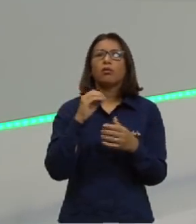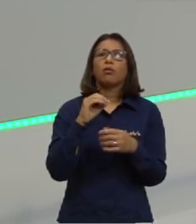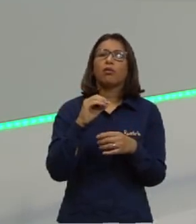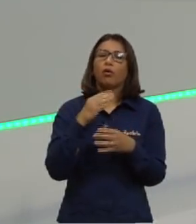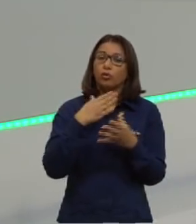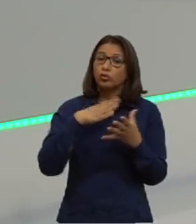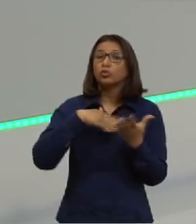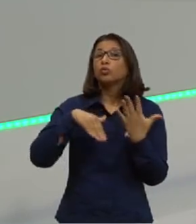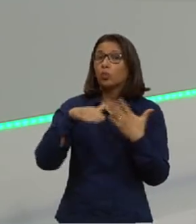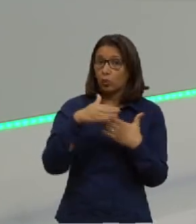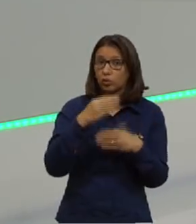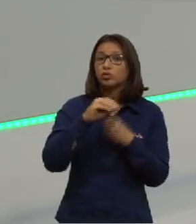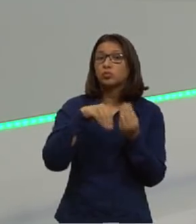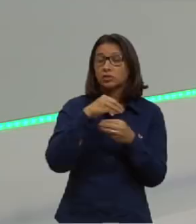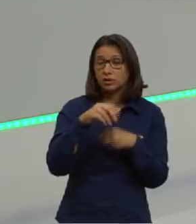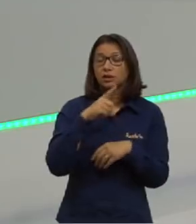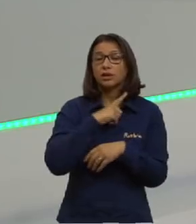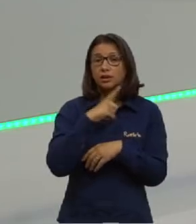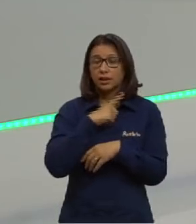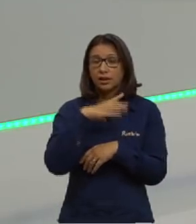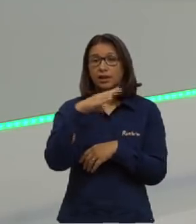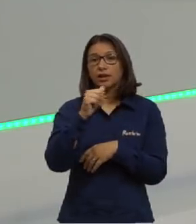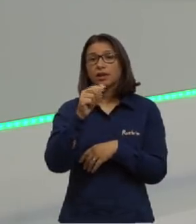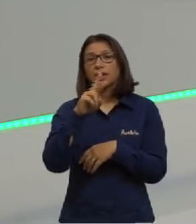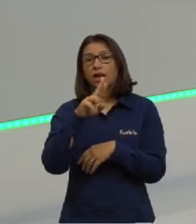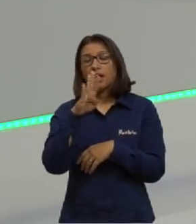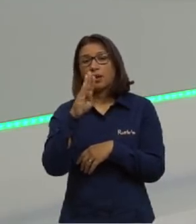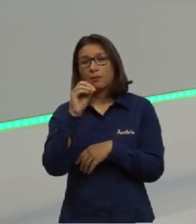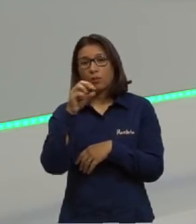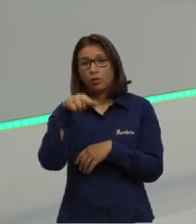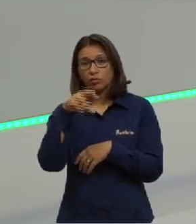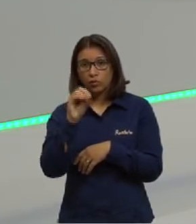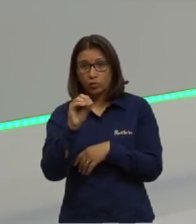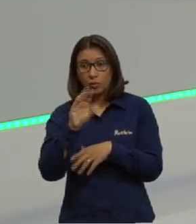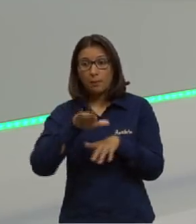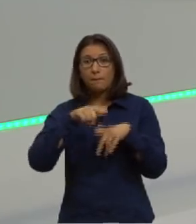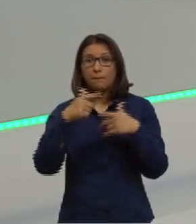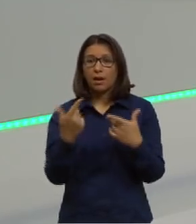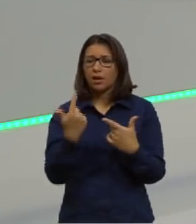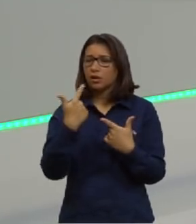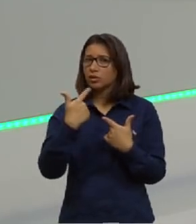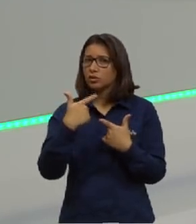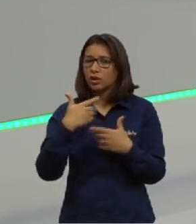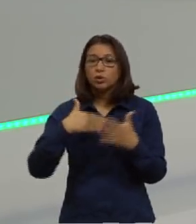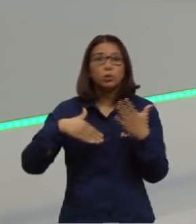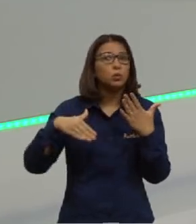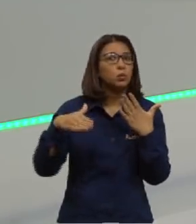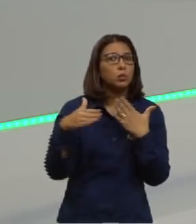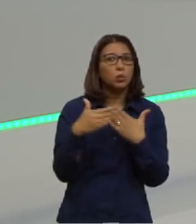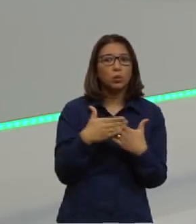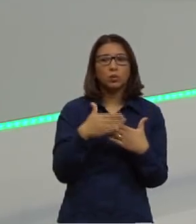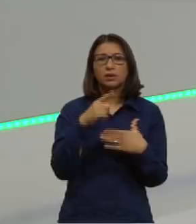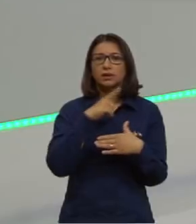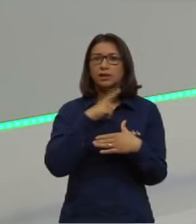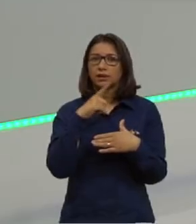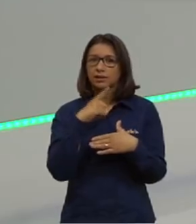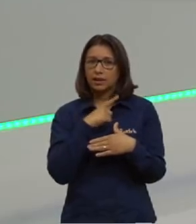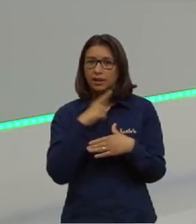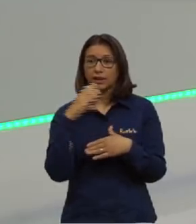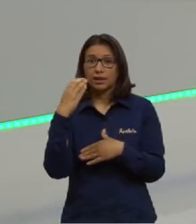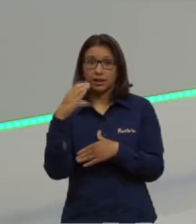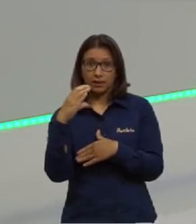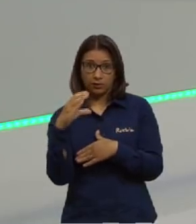orgânicas possuem carbono, mas nem todas as substâncias que possuem carbono são